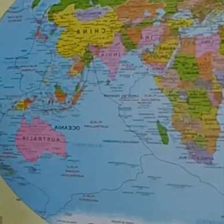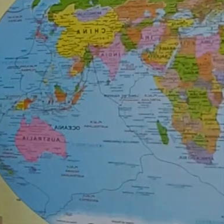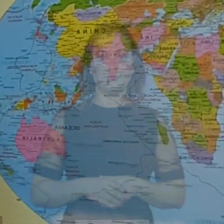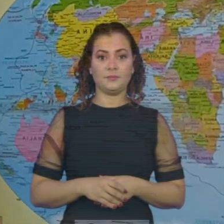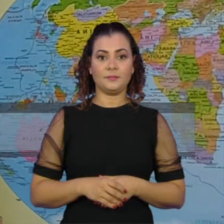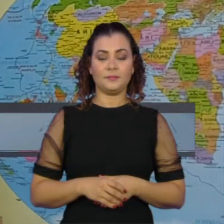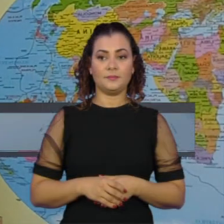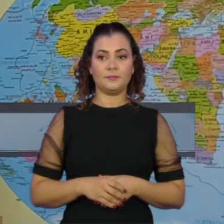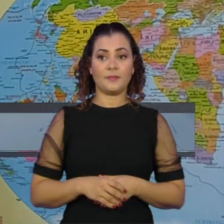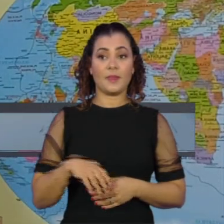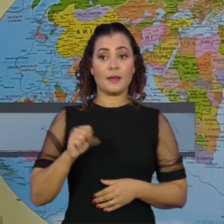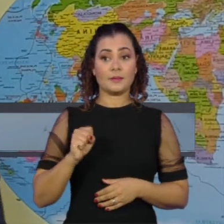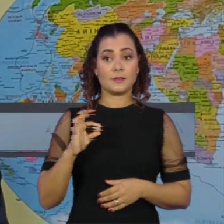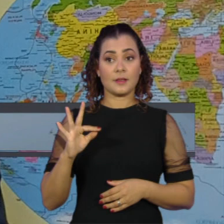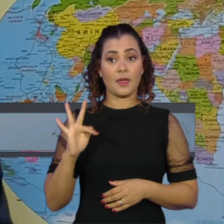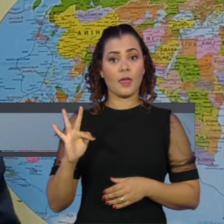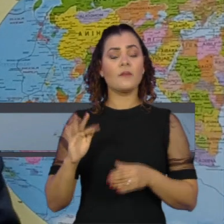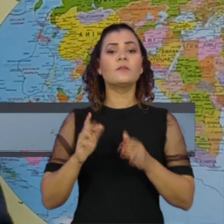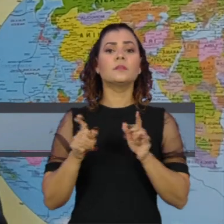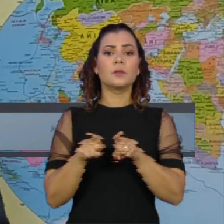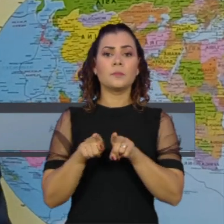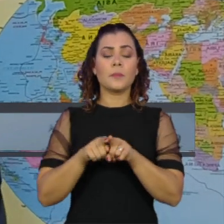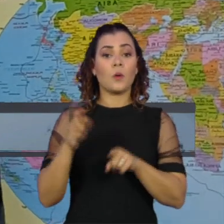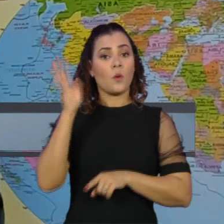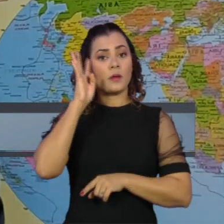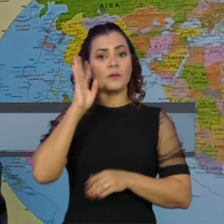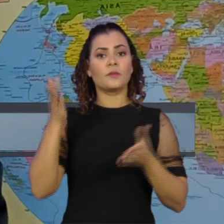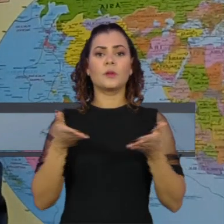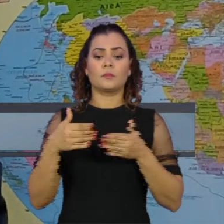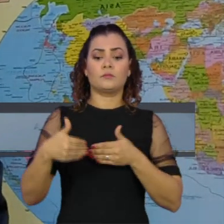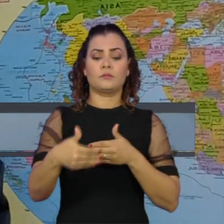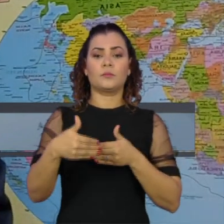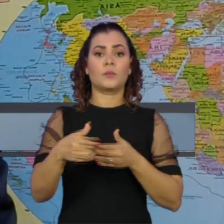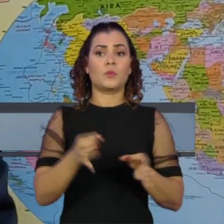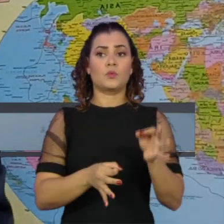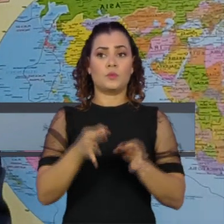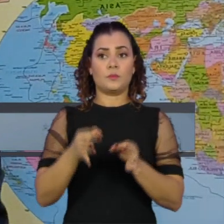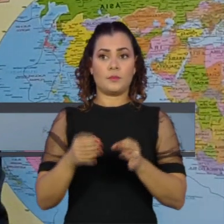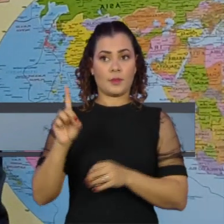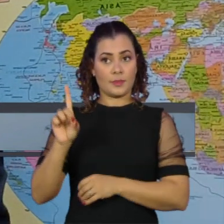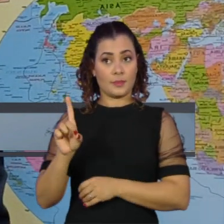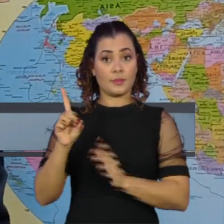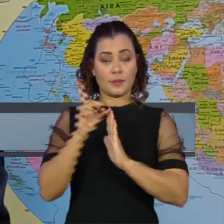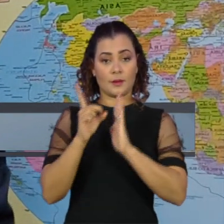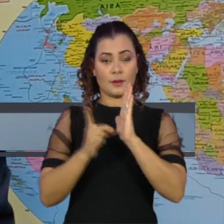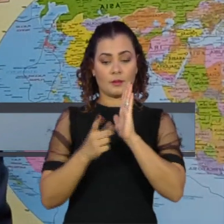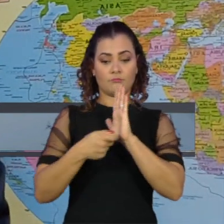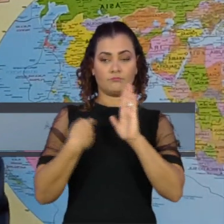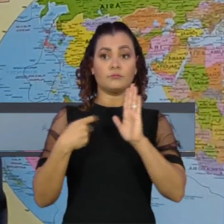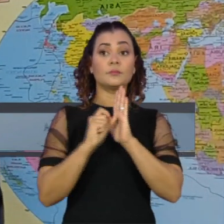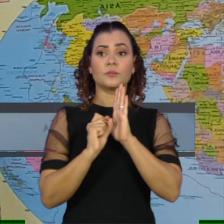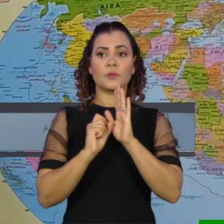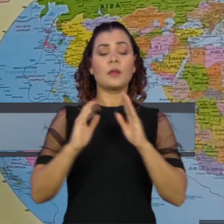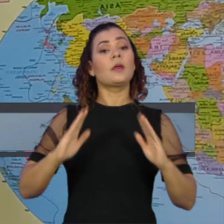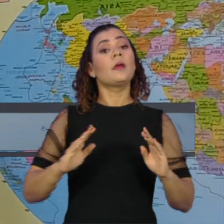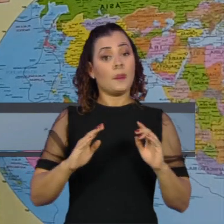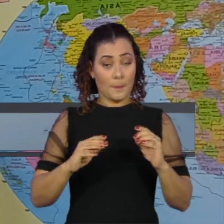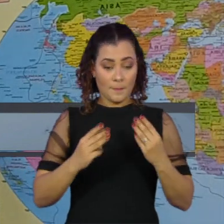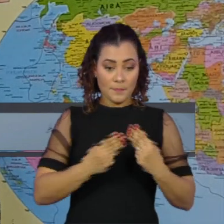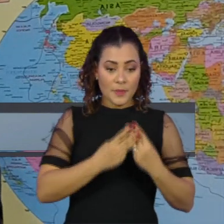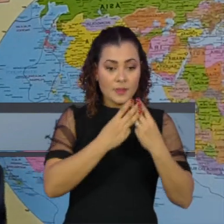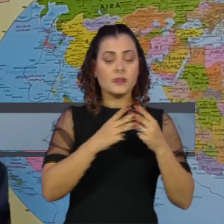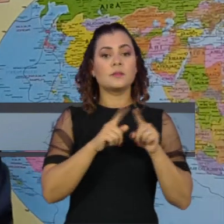O Supremo Tribunal Federal pode julgar nesta quarta-feira a validade de decretos que suspendem a realização de missas, cultos e outras